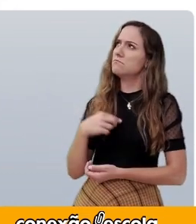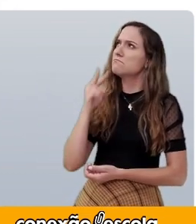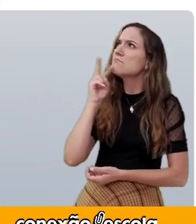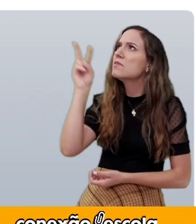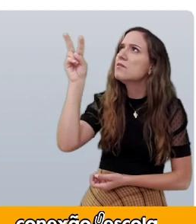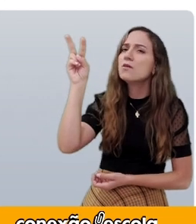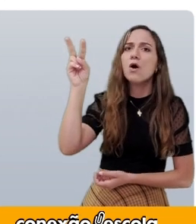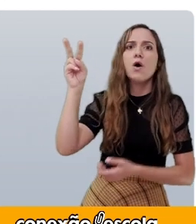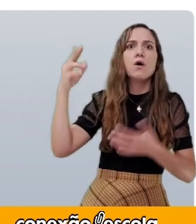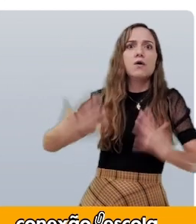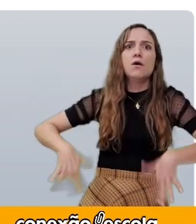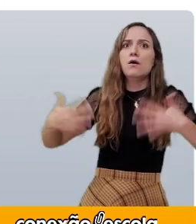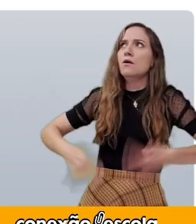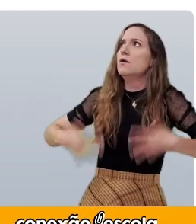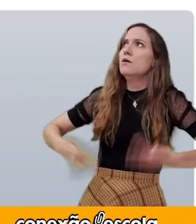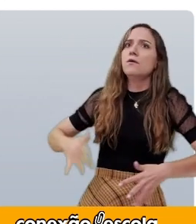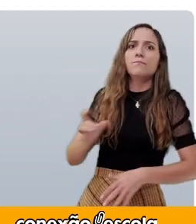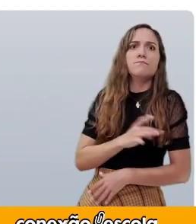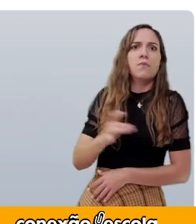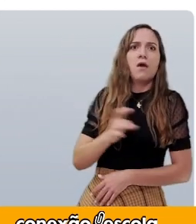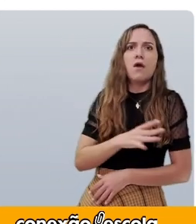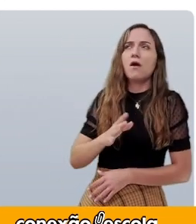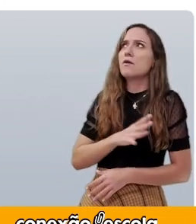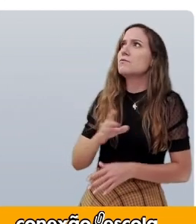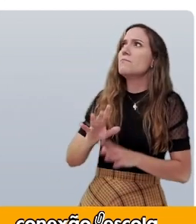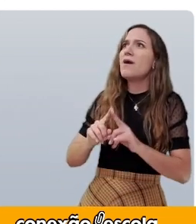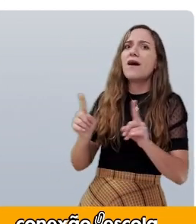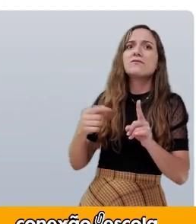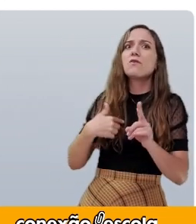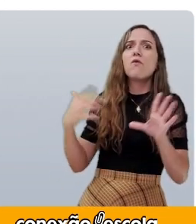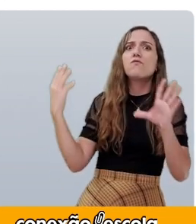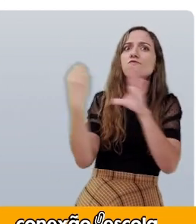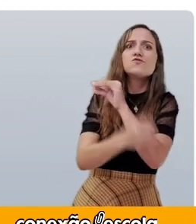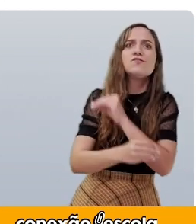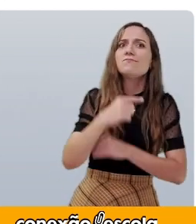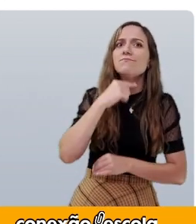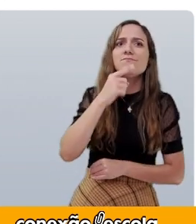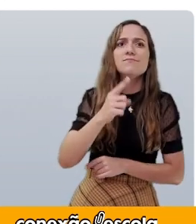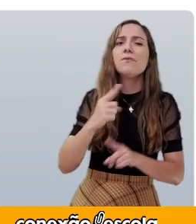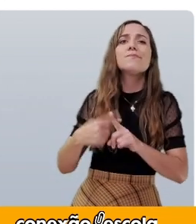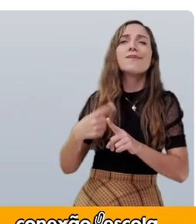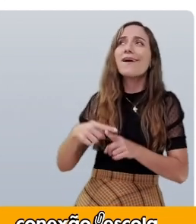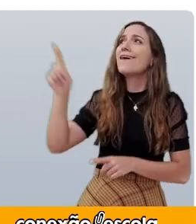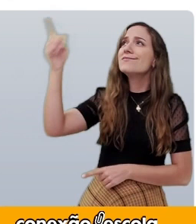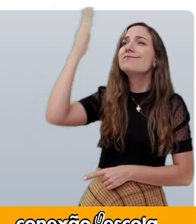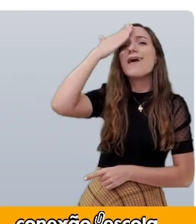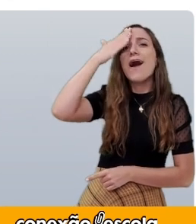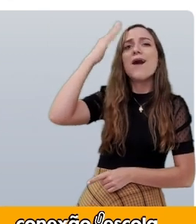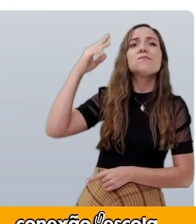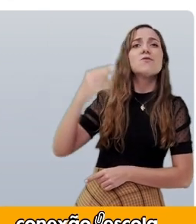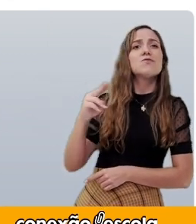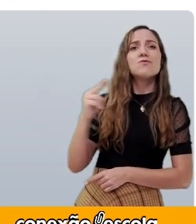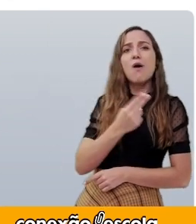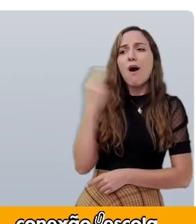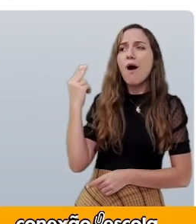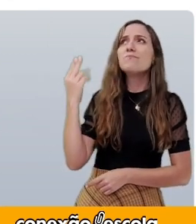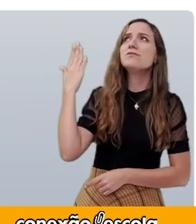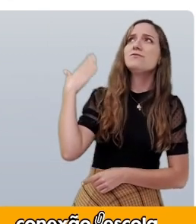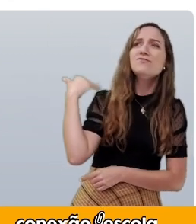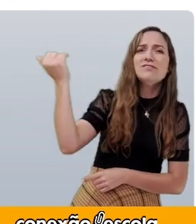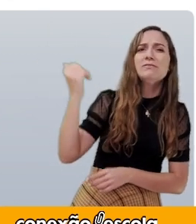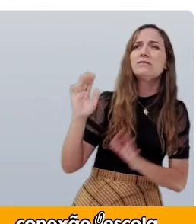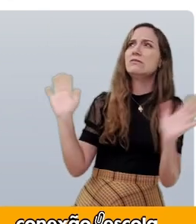O homem gelou. Mas não adiantava correr. A assombração sabia até o seu nome.